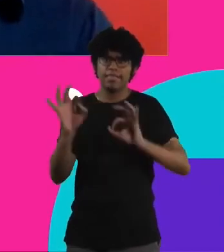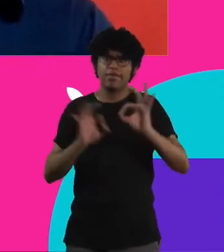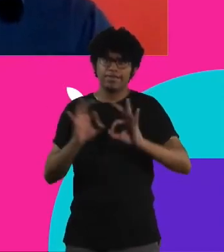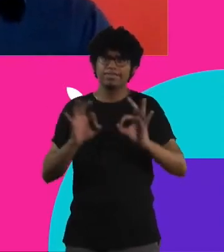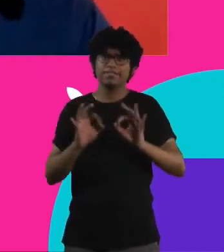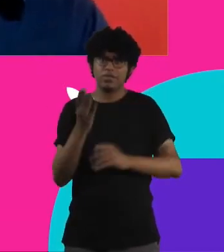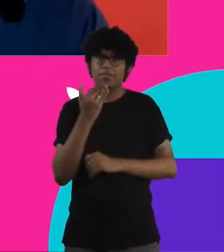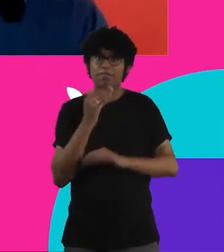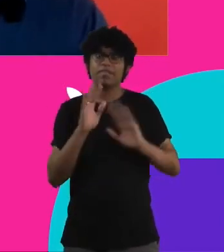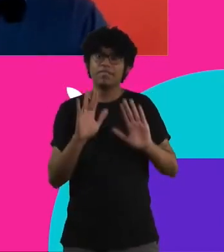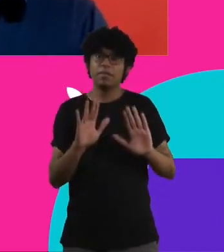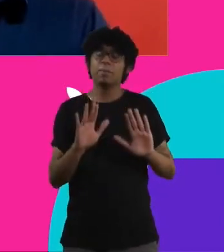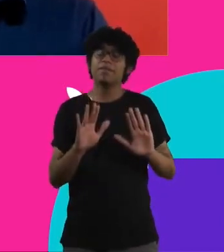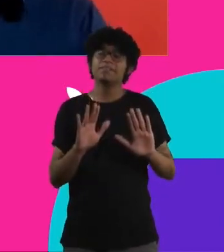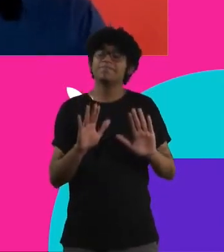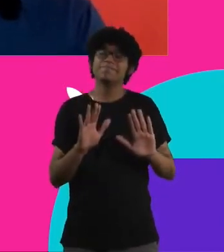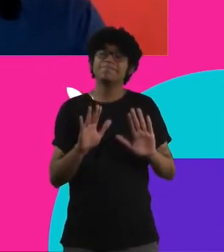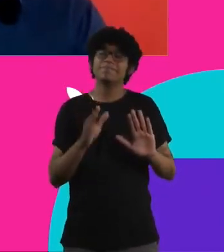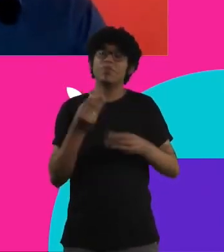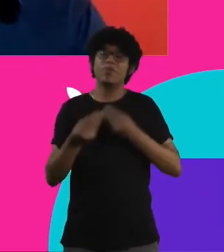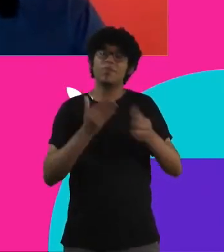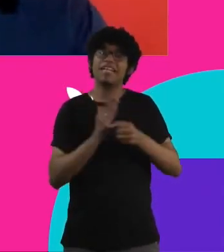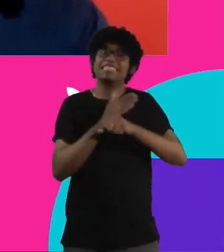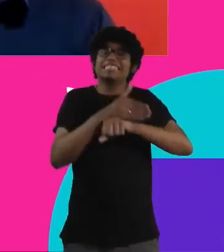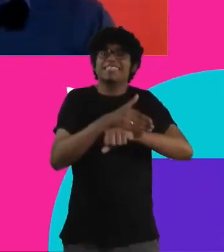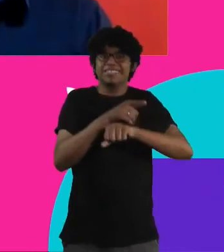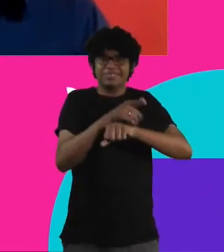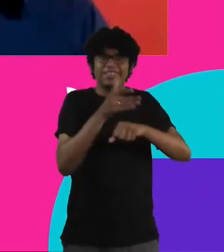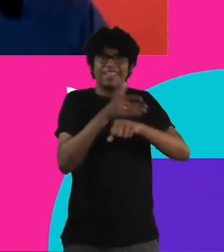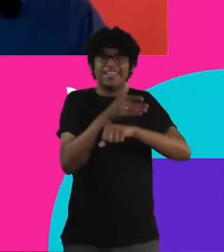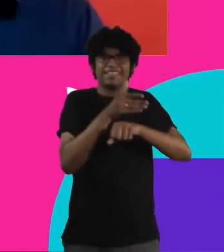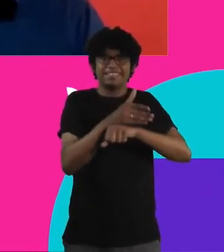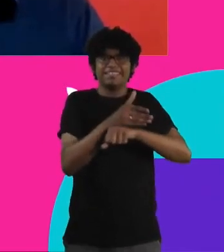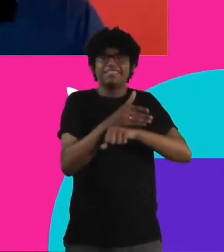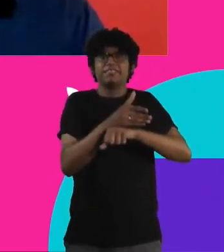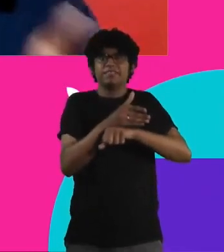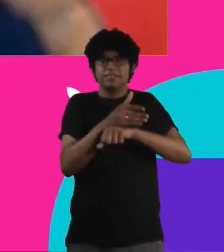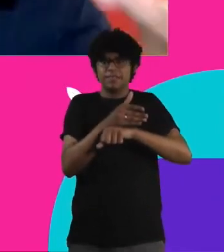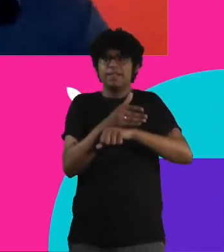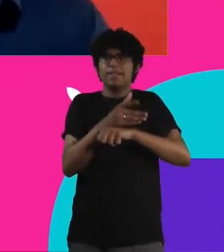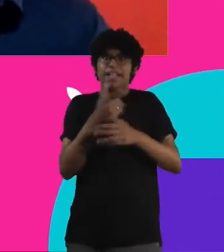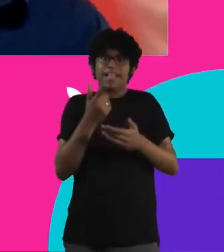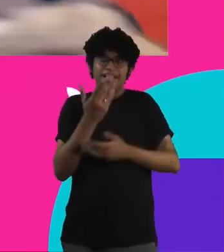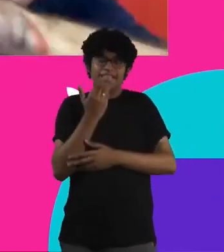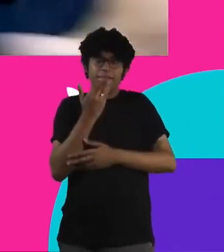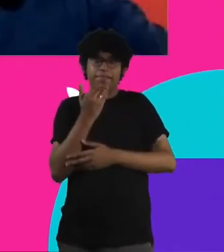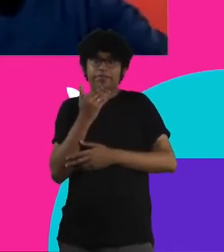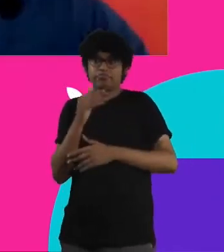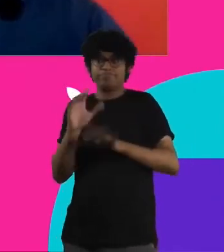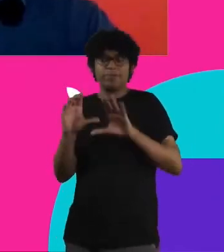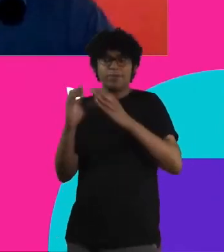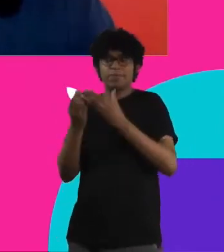mas a gente tem que entender que o acesso do alimento em uma comunidade vulnerável por causa do preço porque eles têm essa